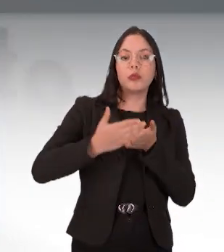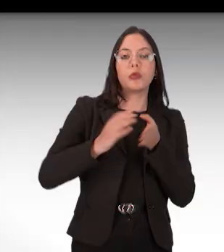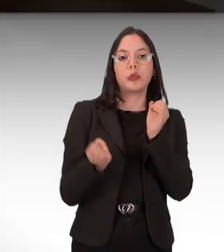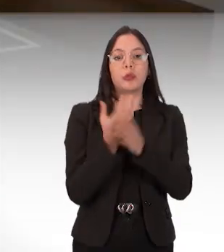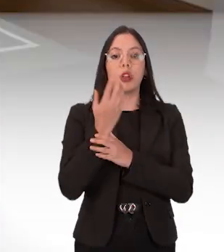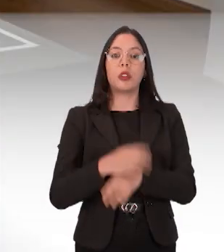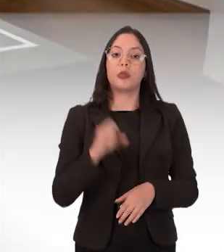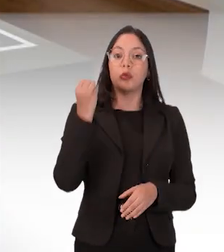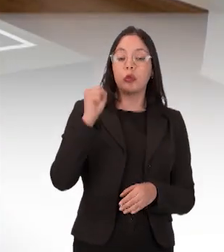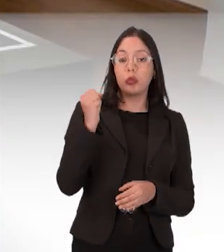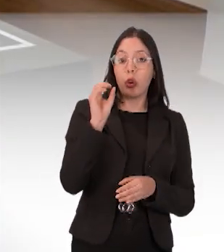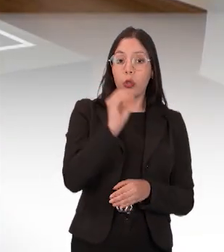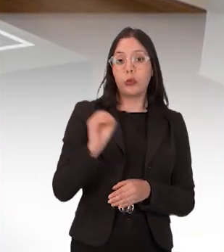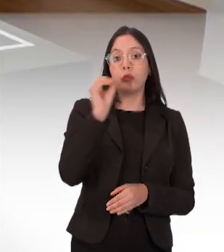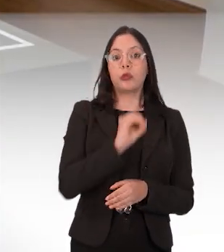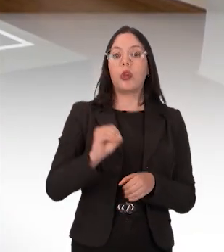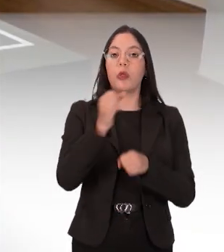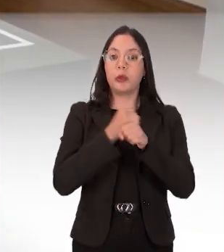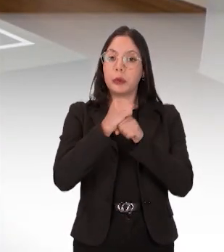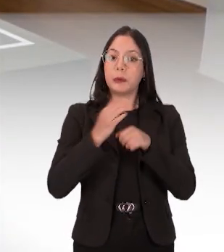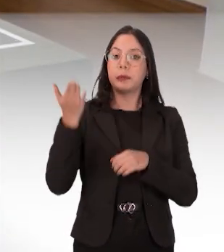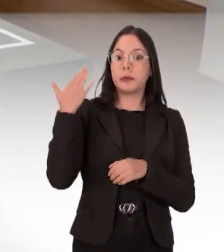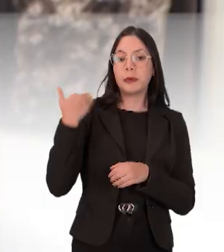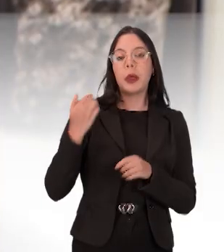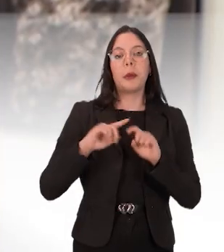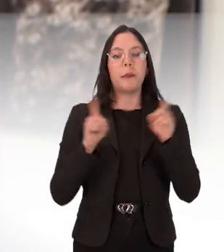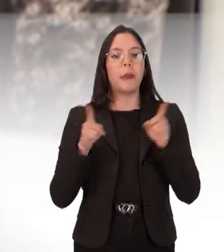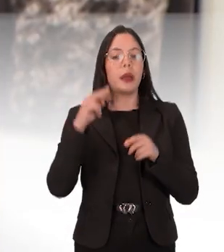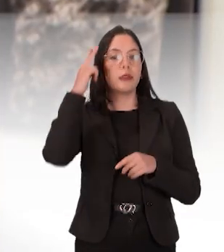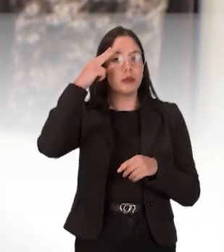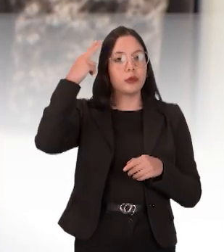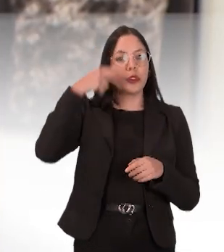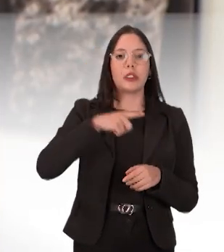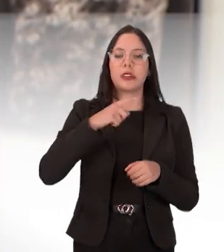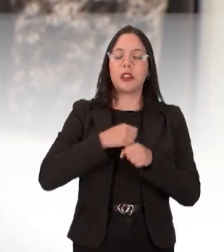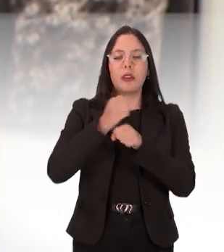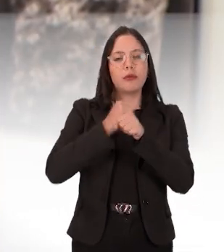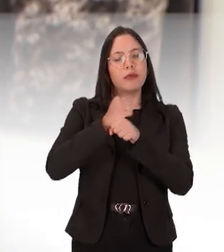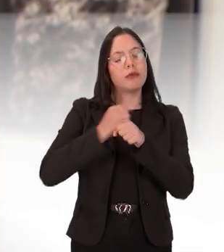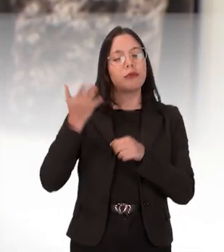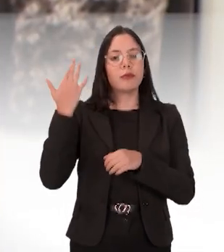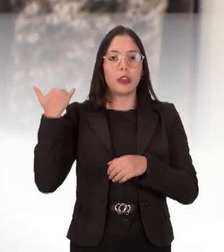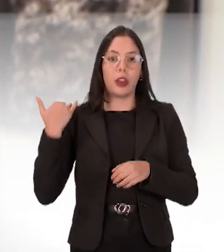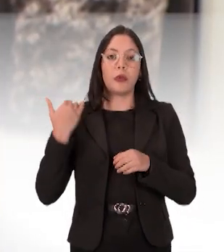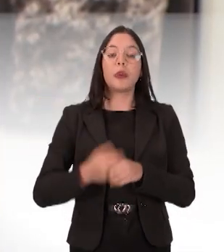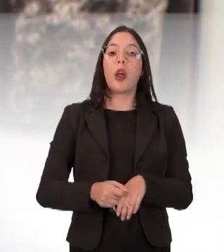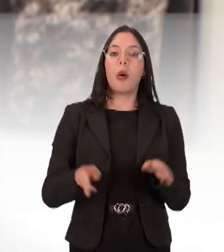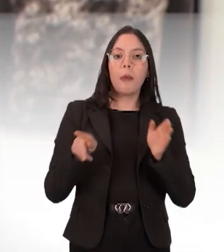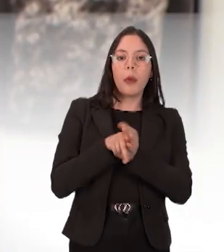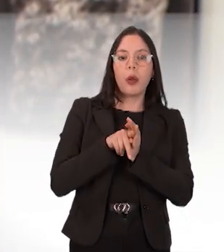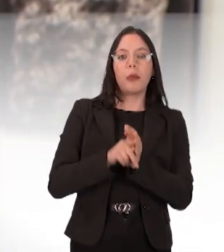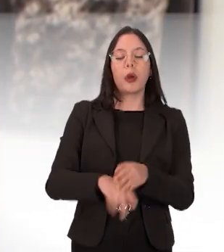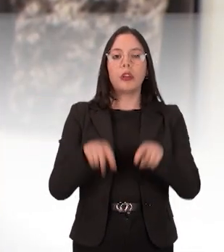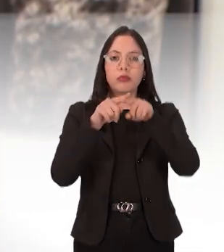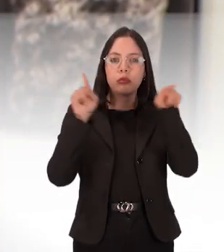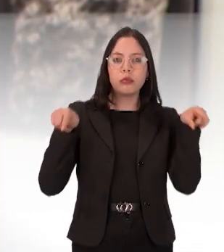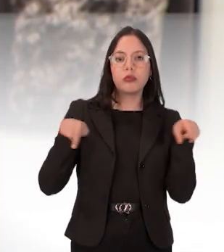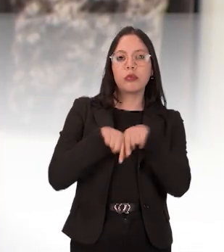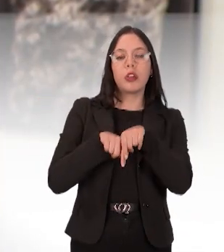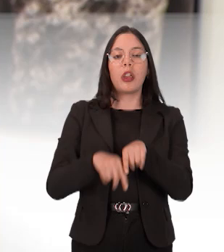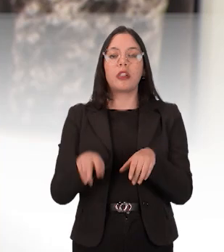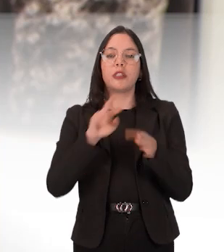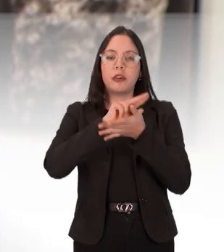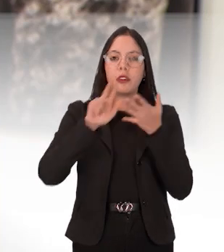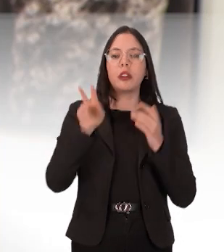passado. Mas o sonho vem de outros tempos. O Memorial do Rio de Janeiro começou a nascer com uma